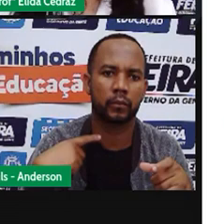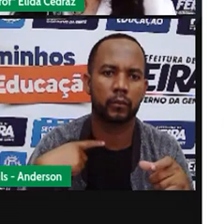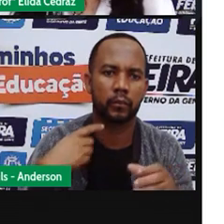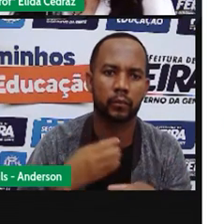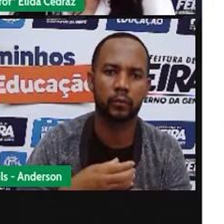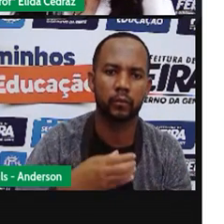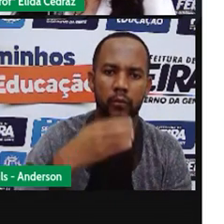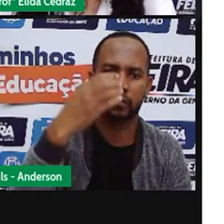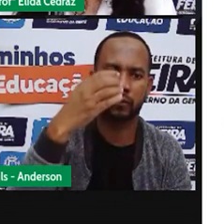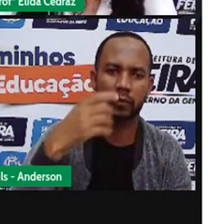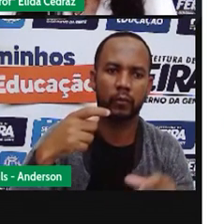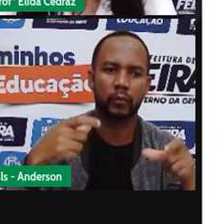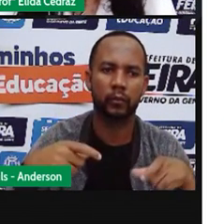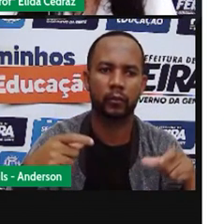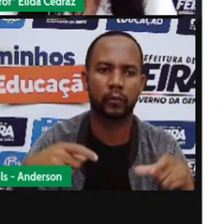-sol?